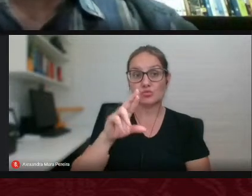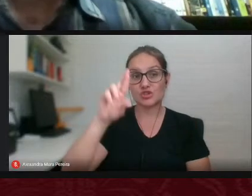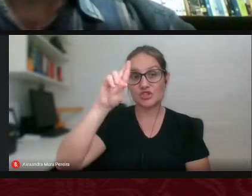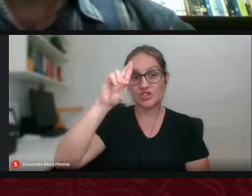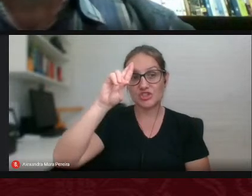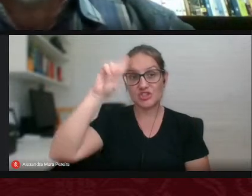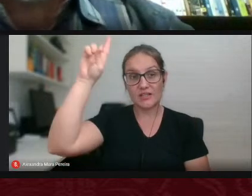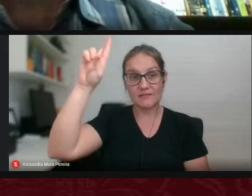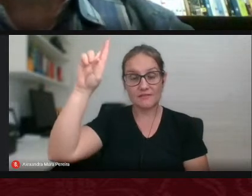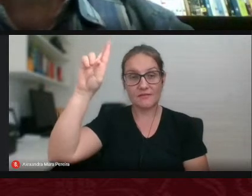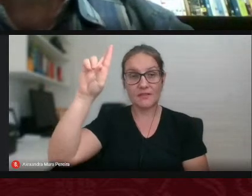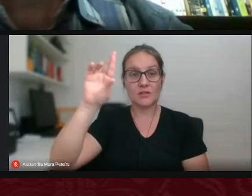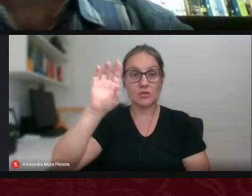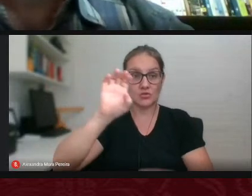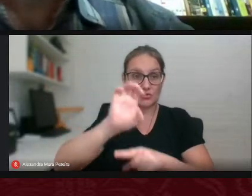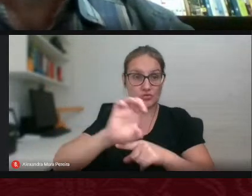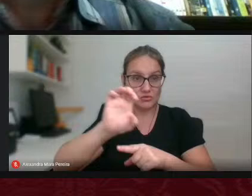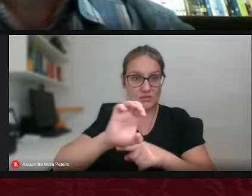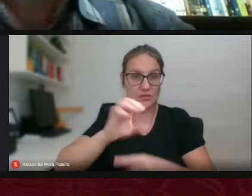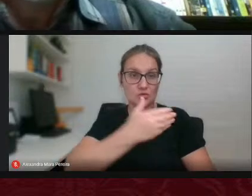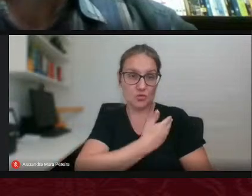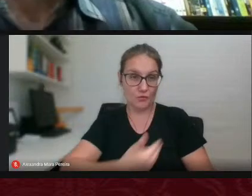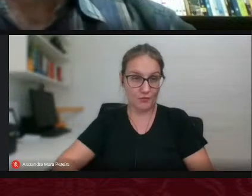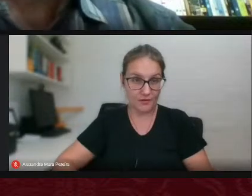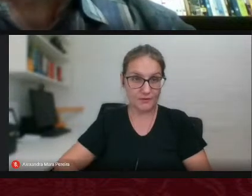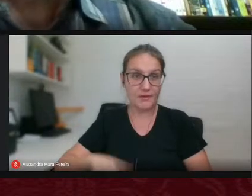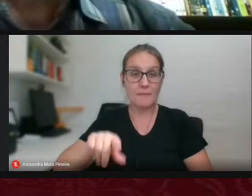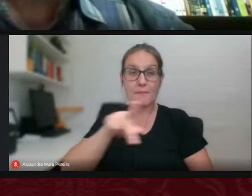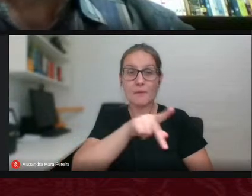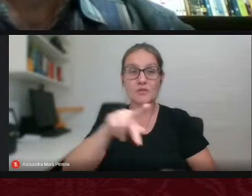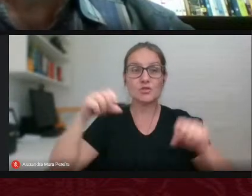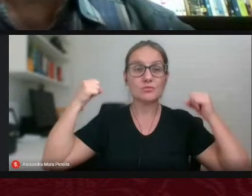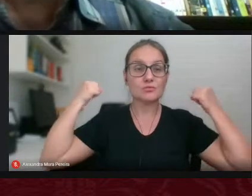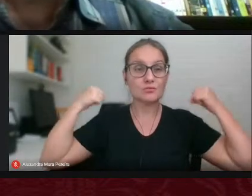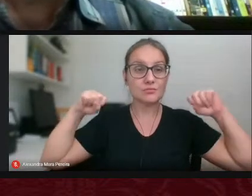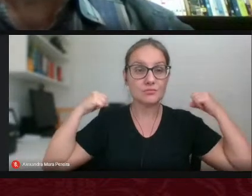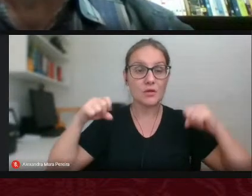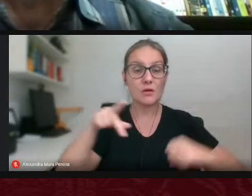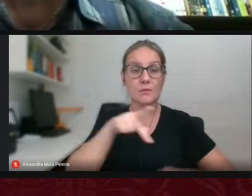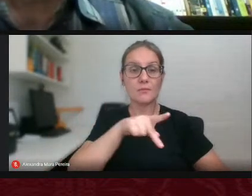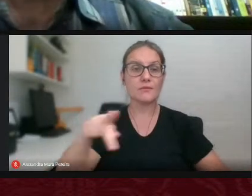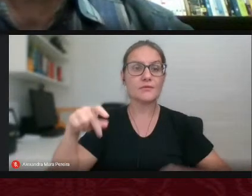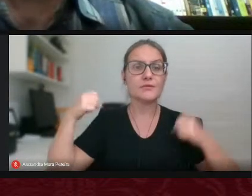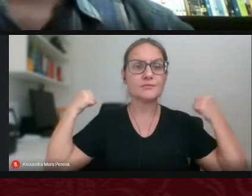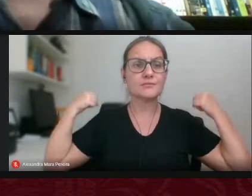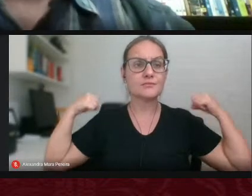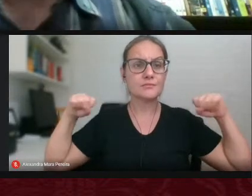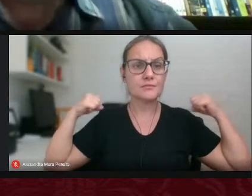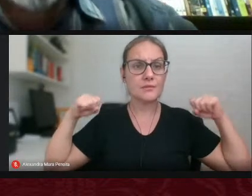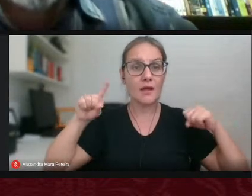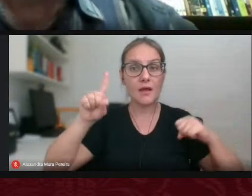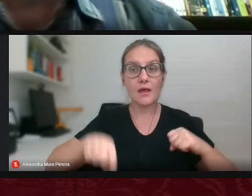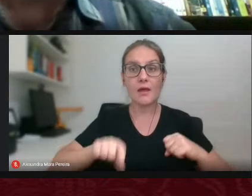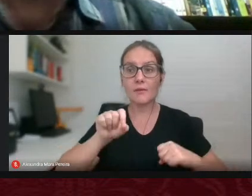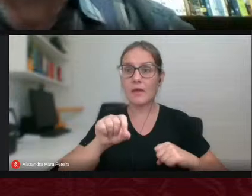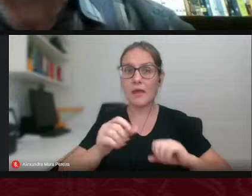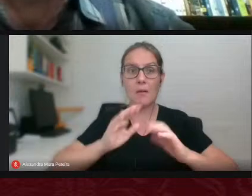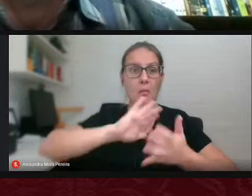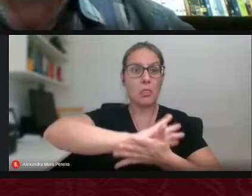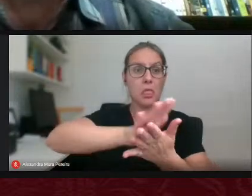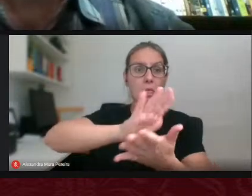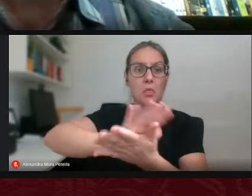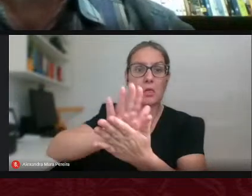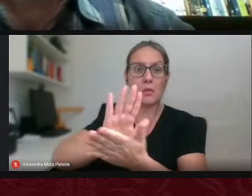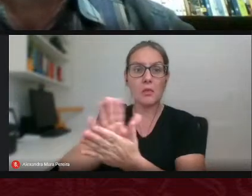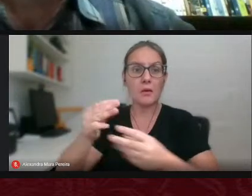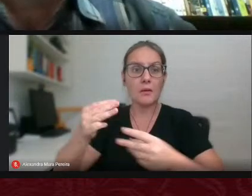professor de educação física o professor de educação física que a sua primeira medida é exterminar o Ministério do